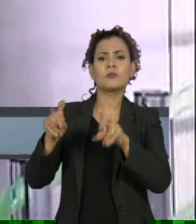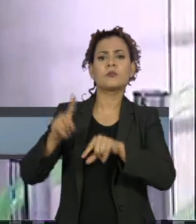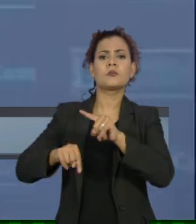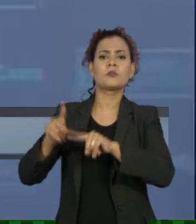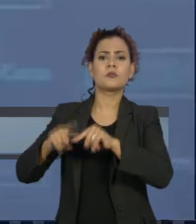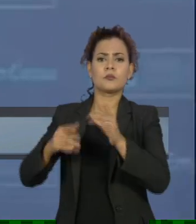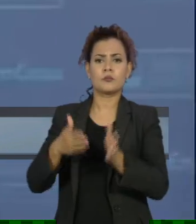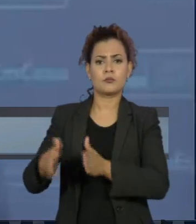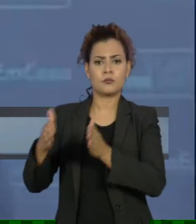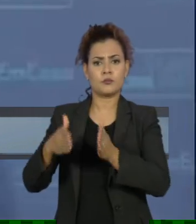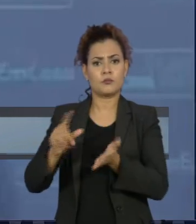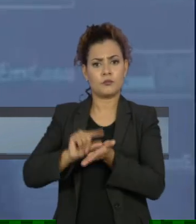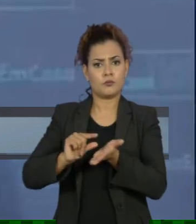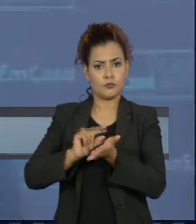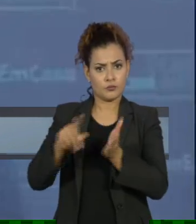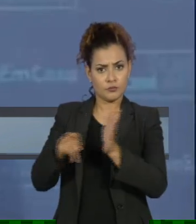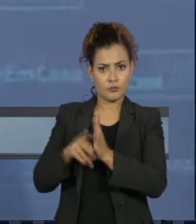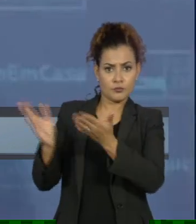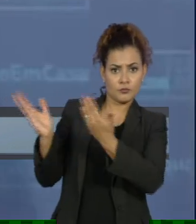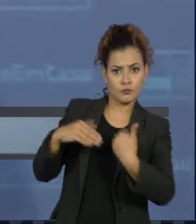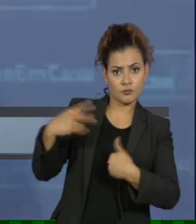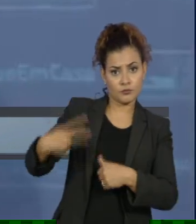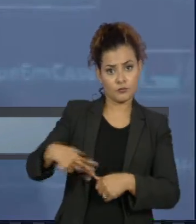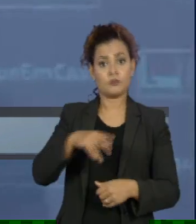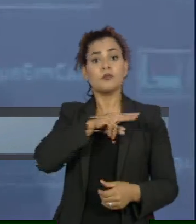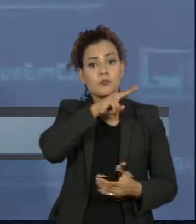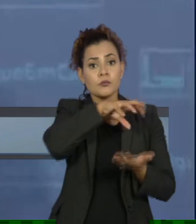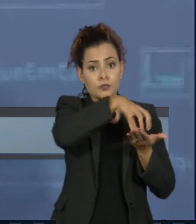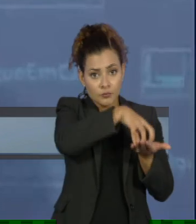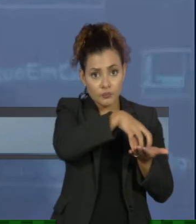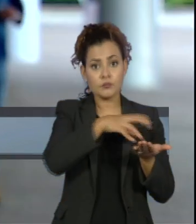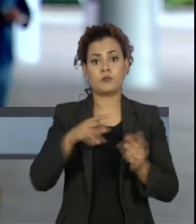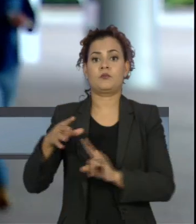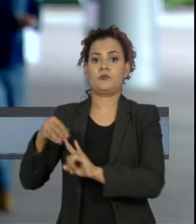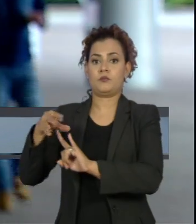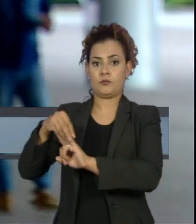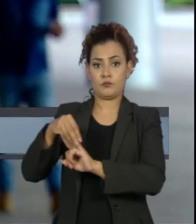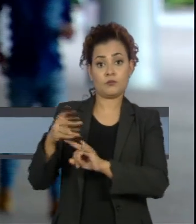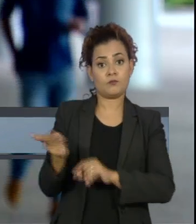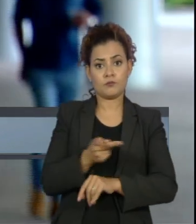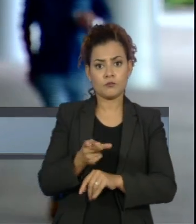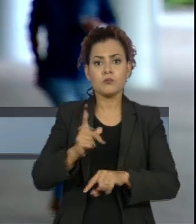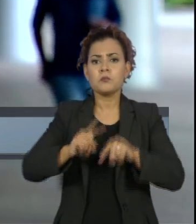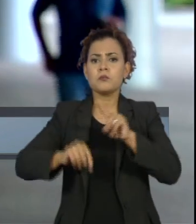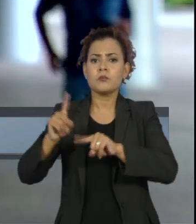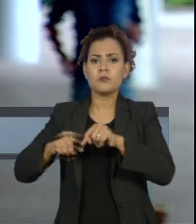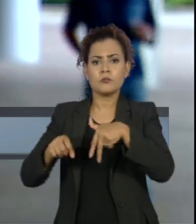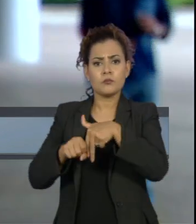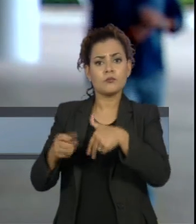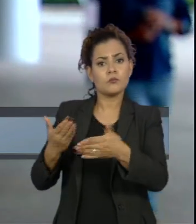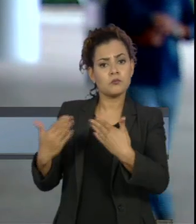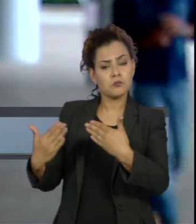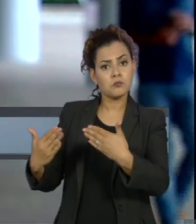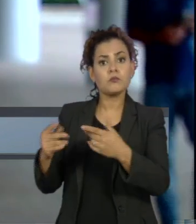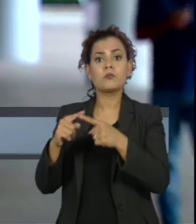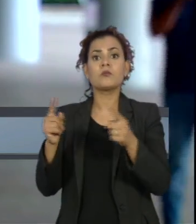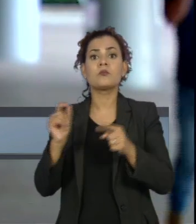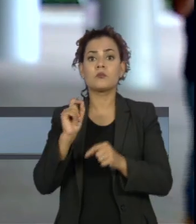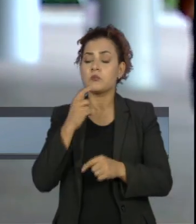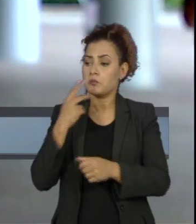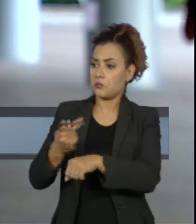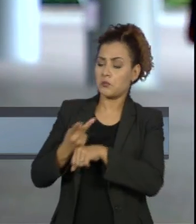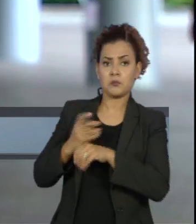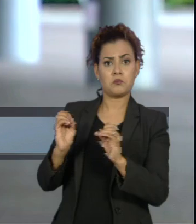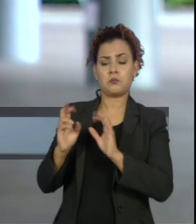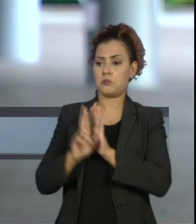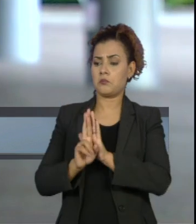produção de vacinas contra a Covid-19 pelo Instituto Butantan e Fiocruz. Segundo Maia, o diplomata disse ainda não ter sido procurado